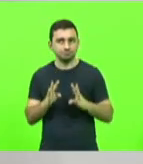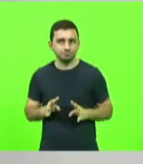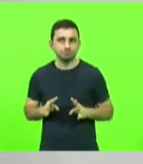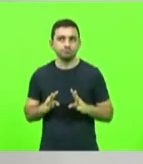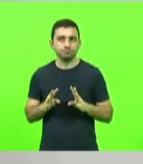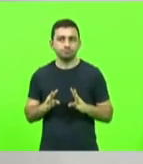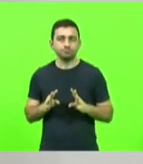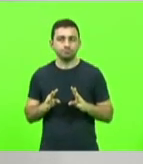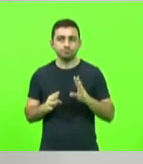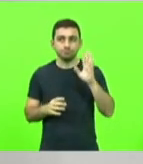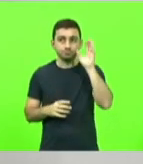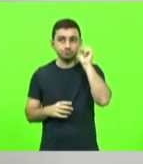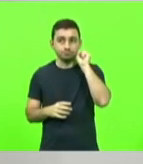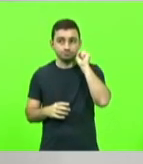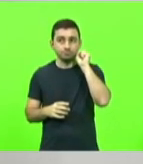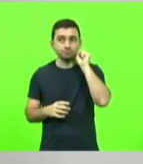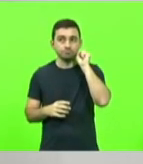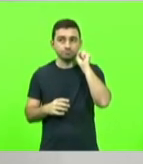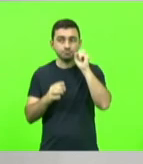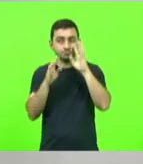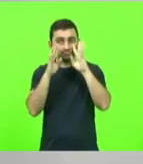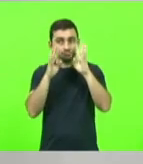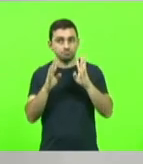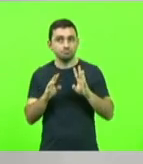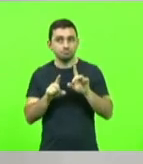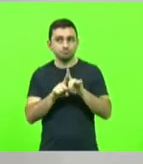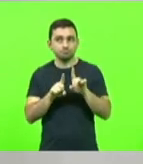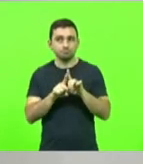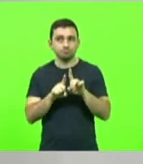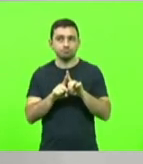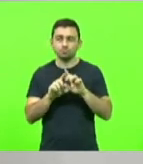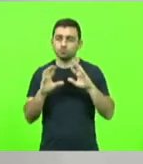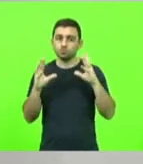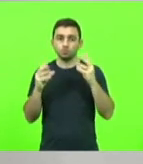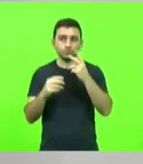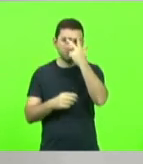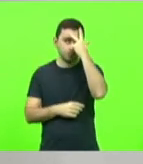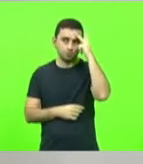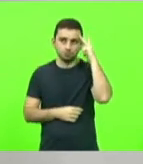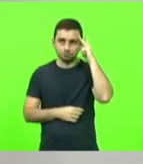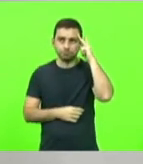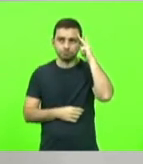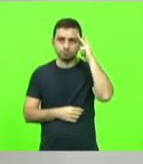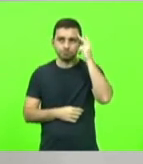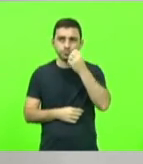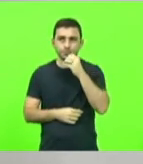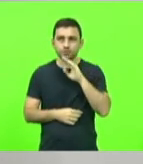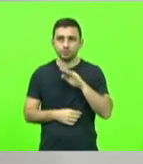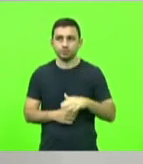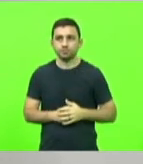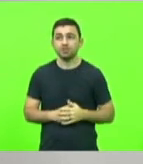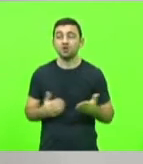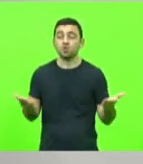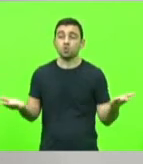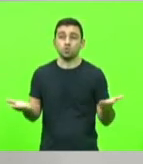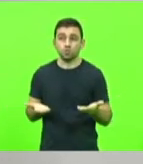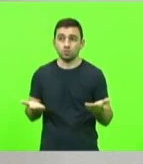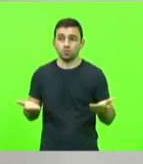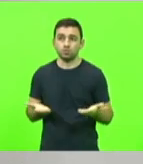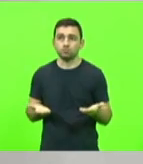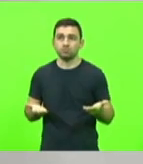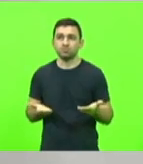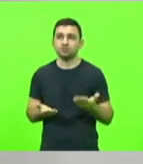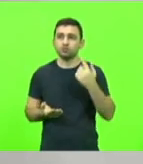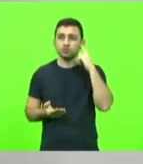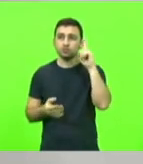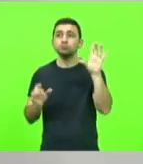escutando, nos ouvindo, nos vendo. Enfim, hoje é um